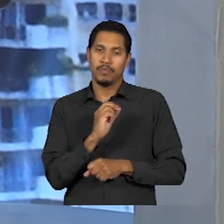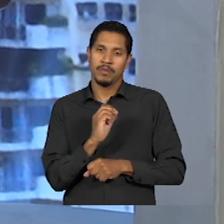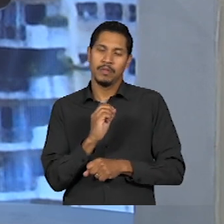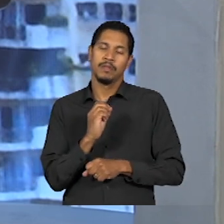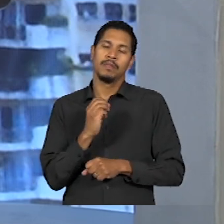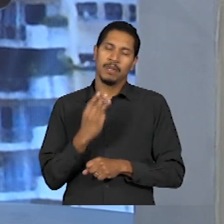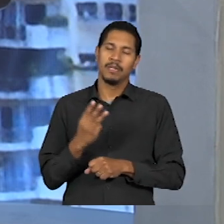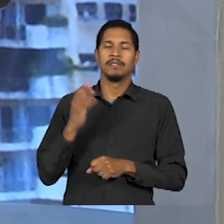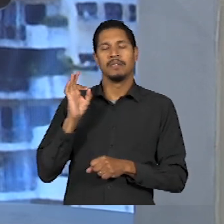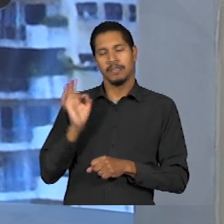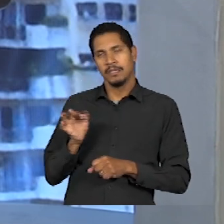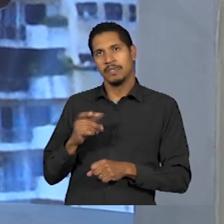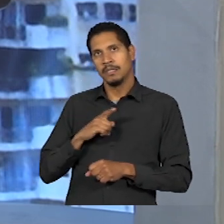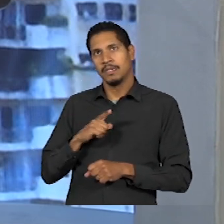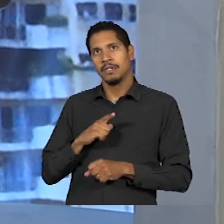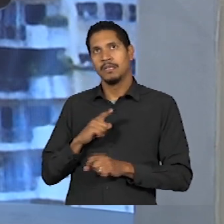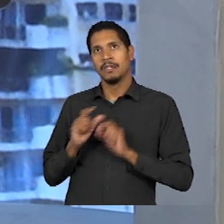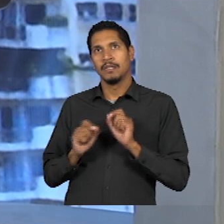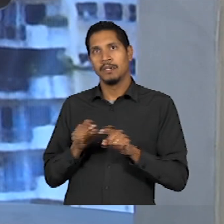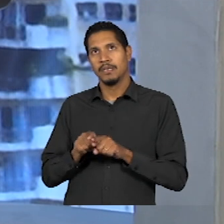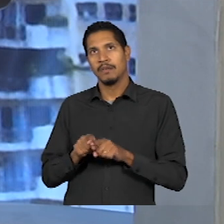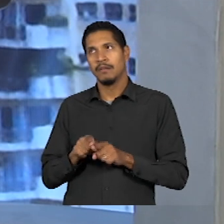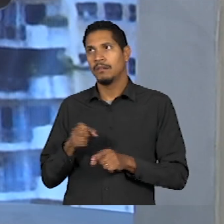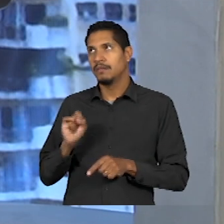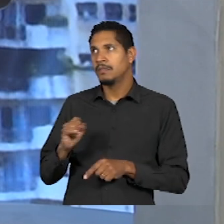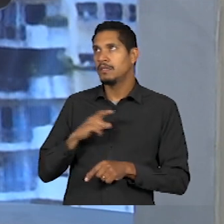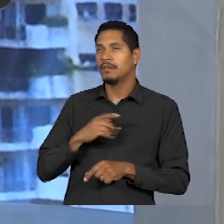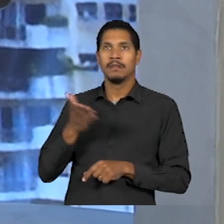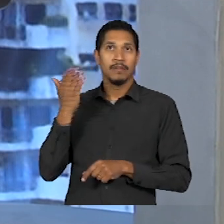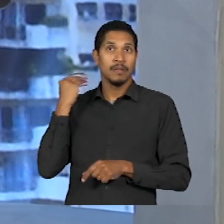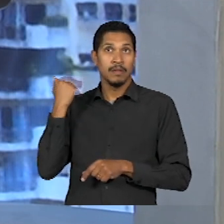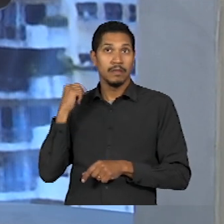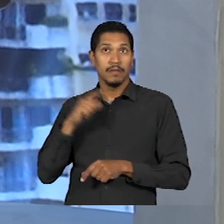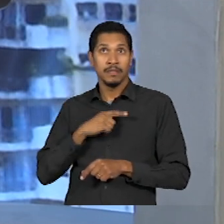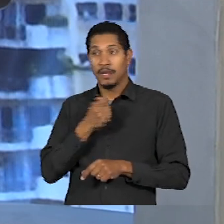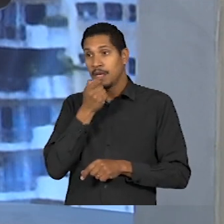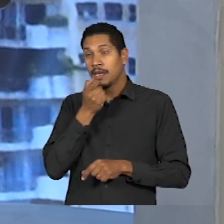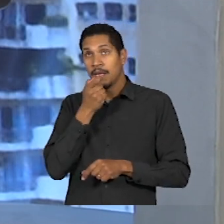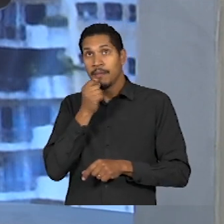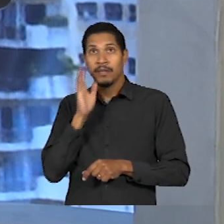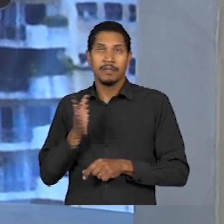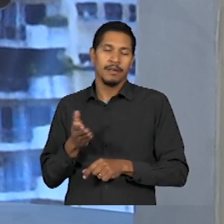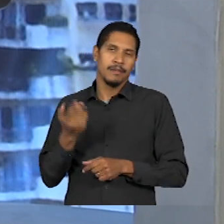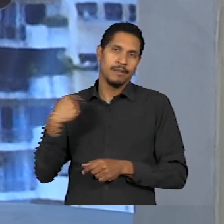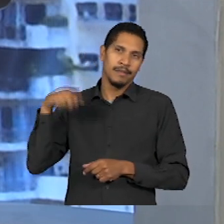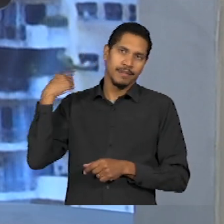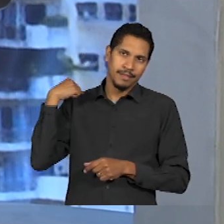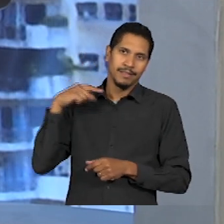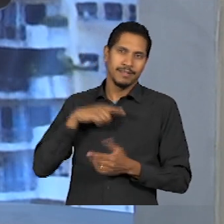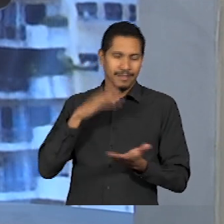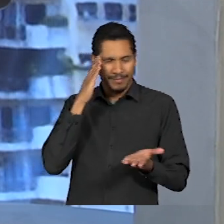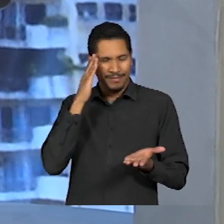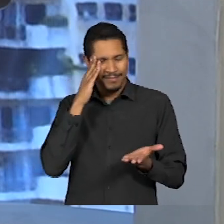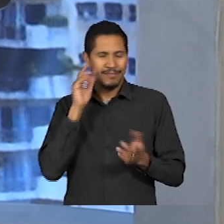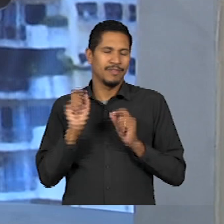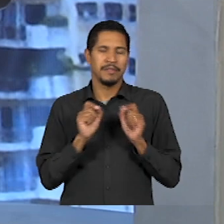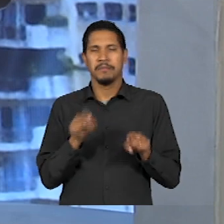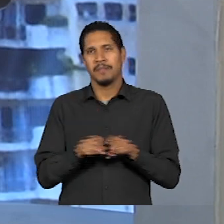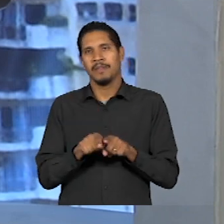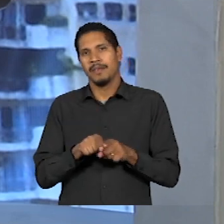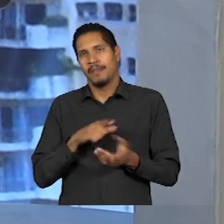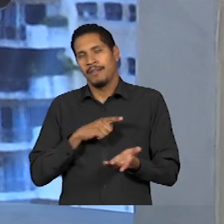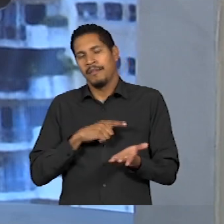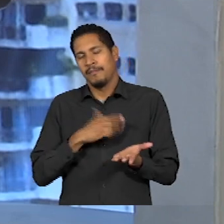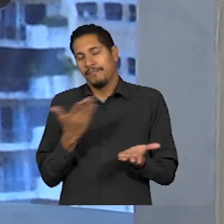diagnóstico precoce. Se naquela época eu tivesse o remédio e eu já tivesse somado com oito meses, sabe? O que eu não ia ter